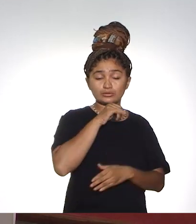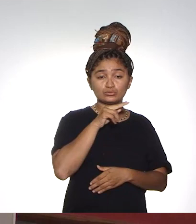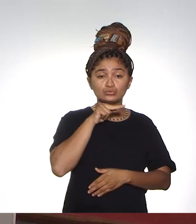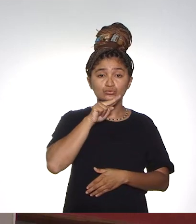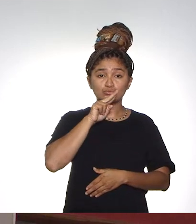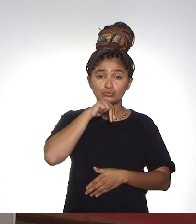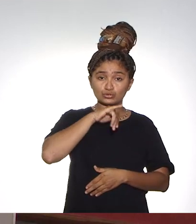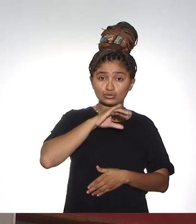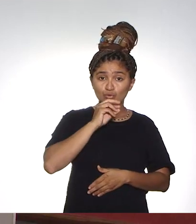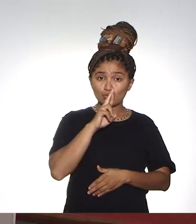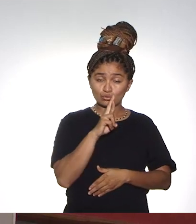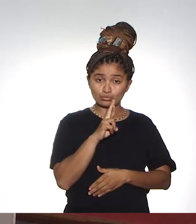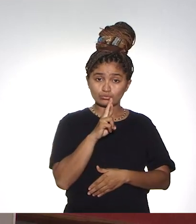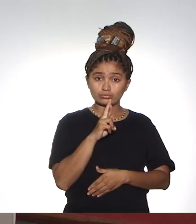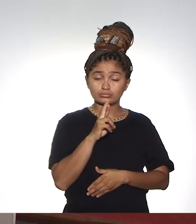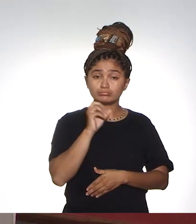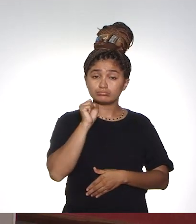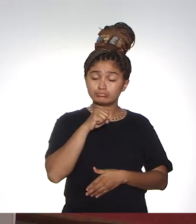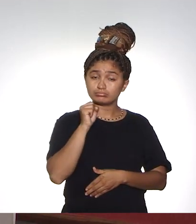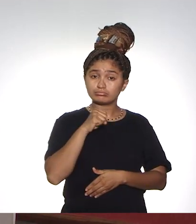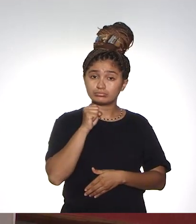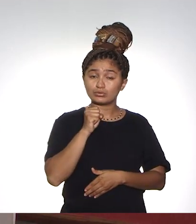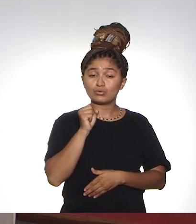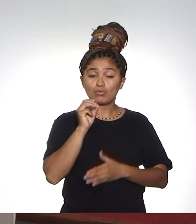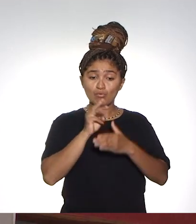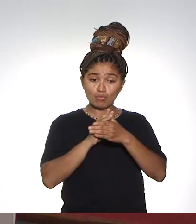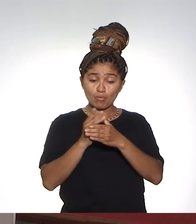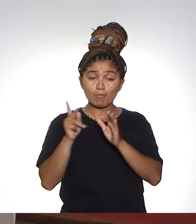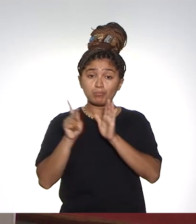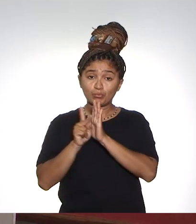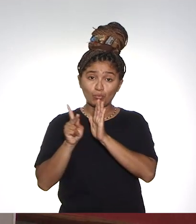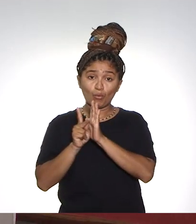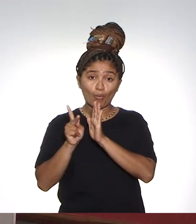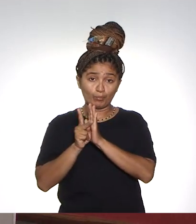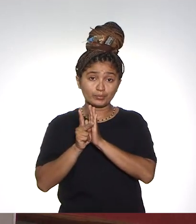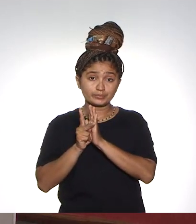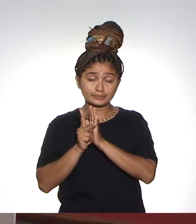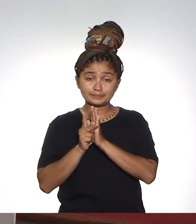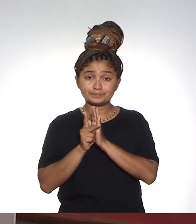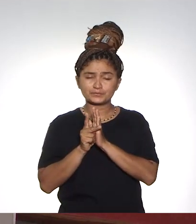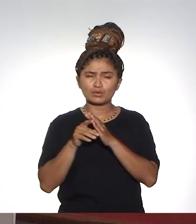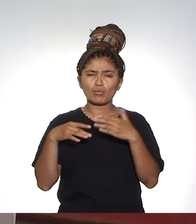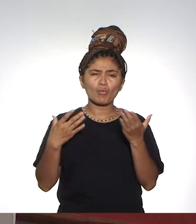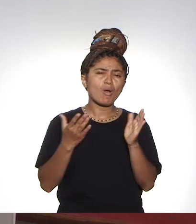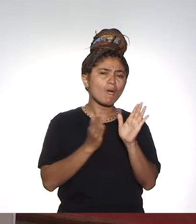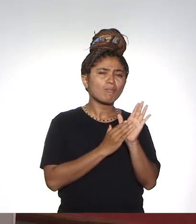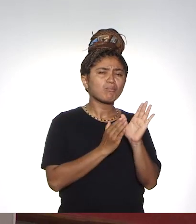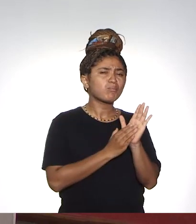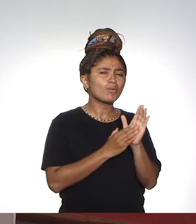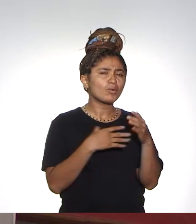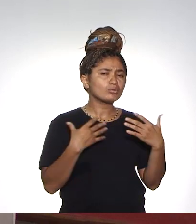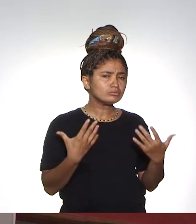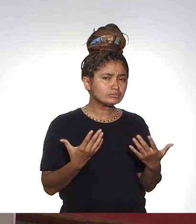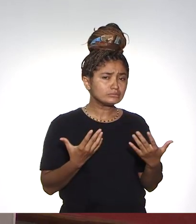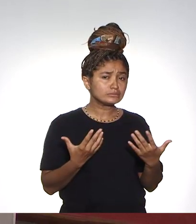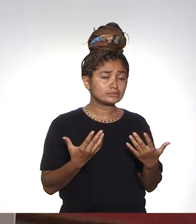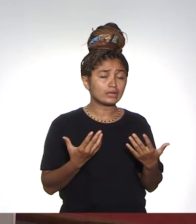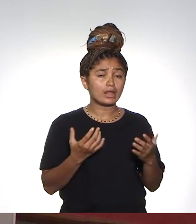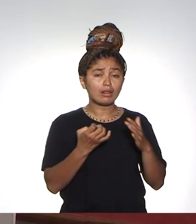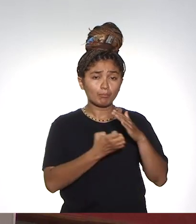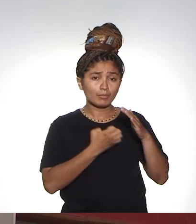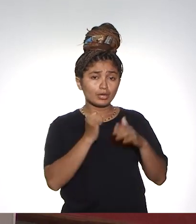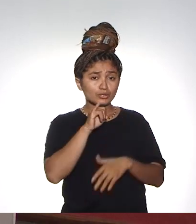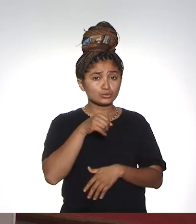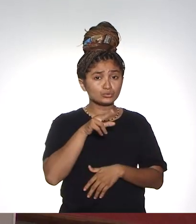Então, partir de então, as empresas júnior passam realmente a ser efetivamente da Universidade Federal de Rorado. E qual o propósito da empresa júnior? Na